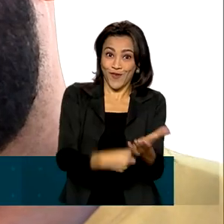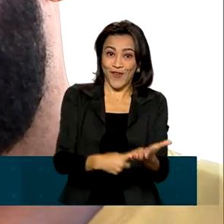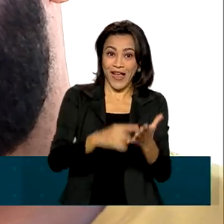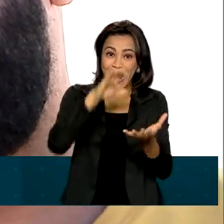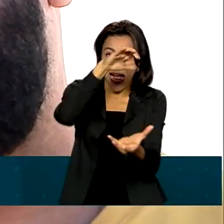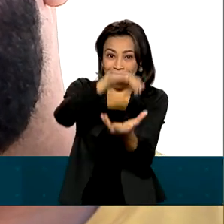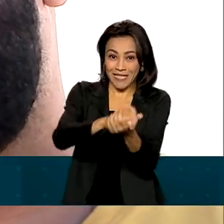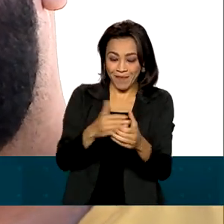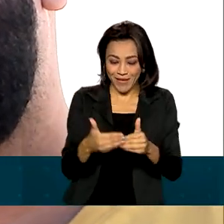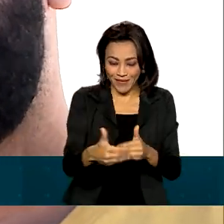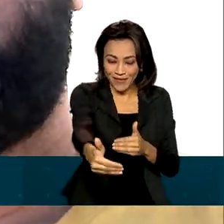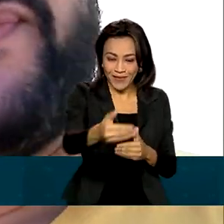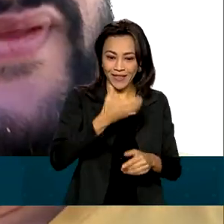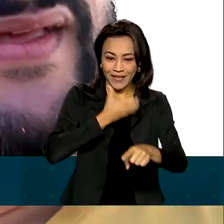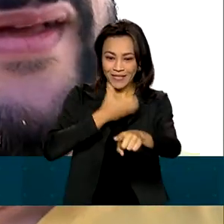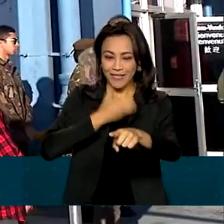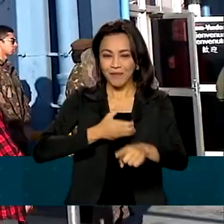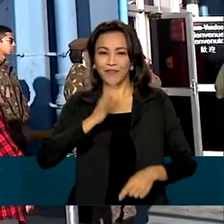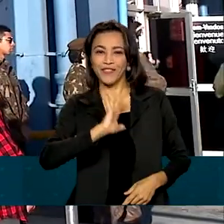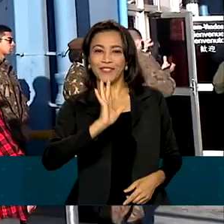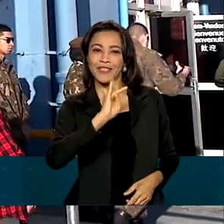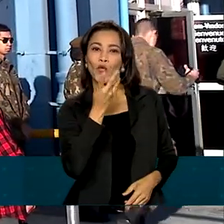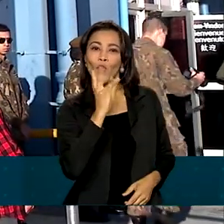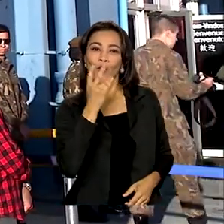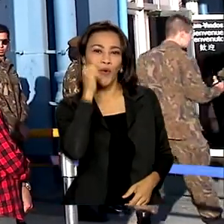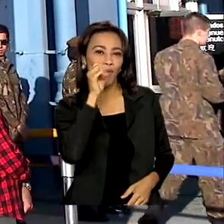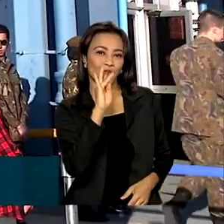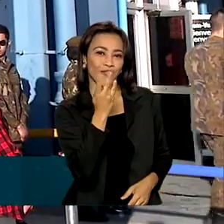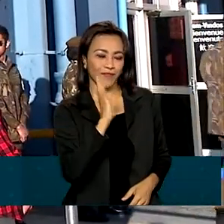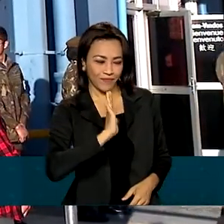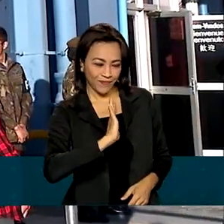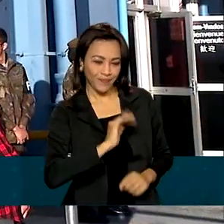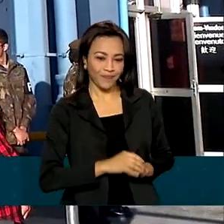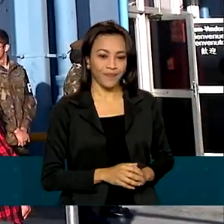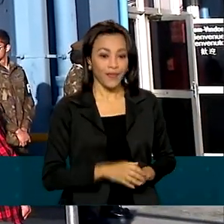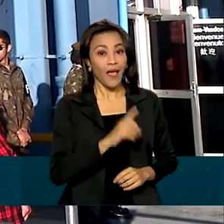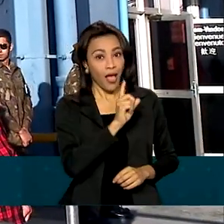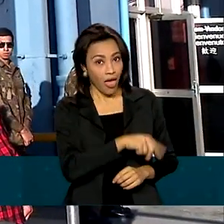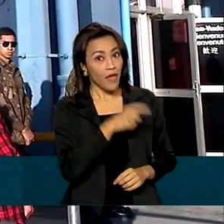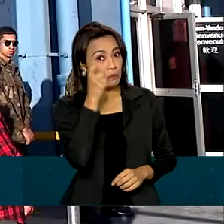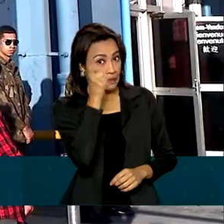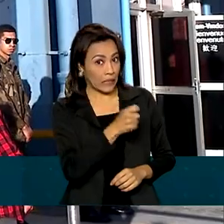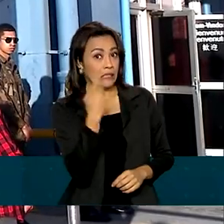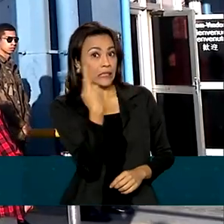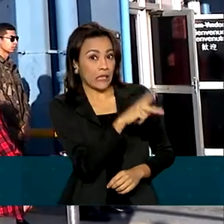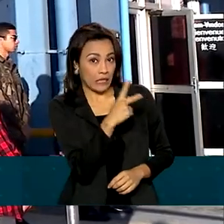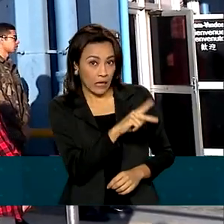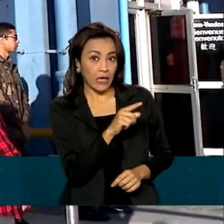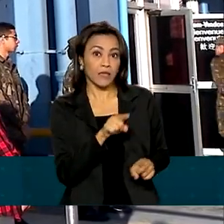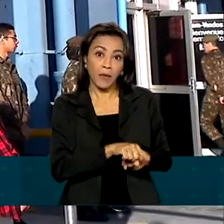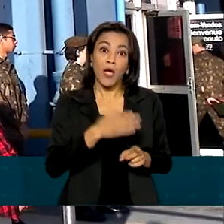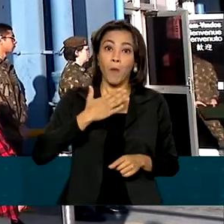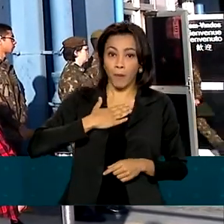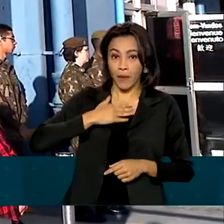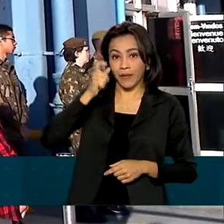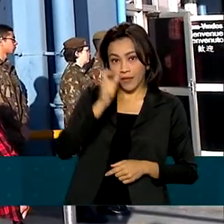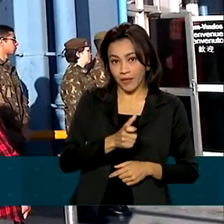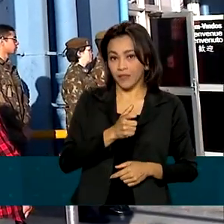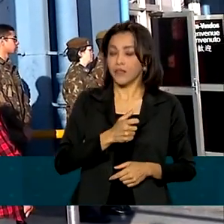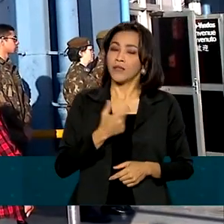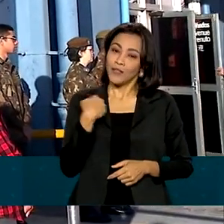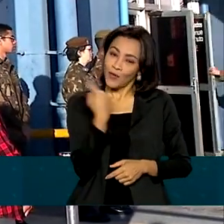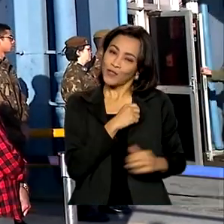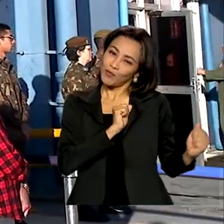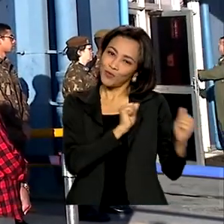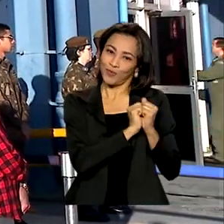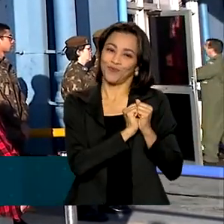Michel veio se despedir da noiva. É uma missão que é de interesse dela também, automaticamente, passa a ser meu também. Porque a